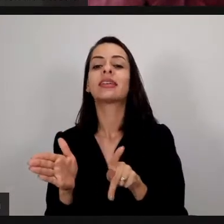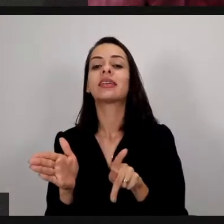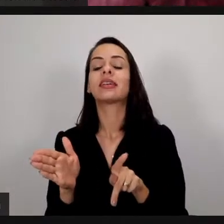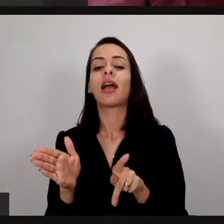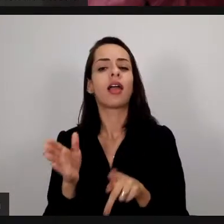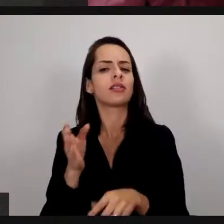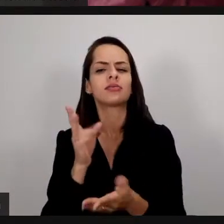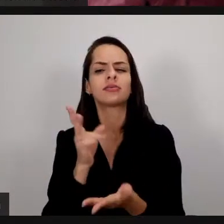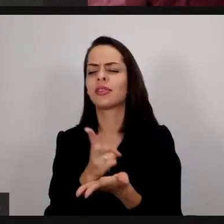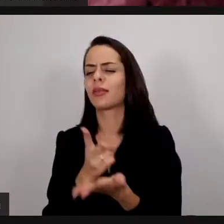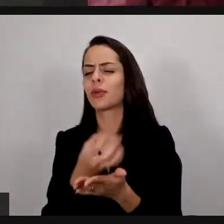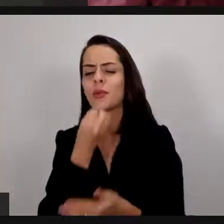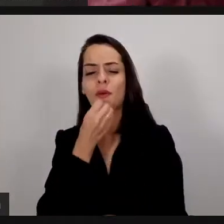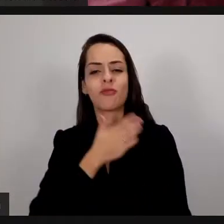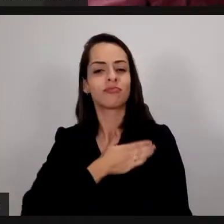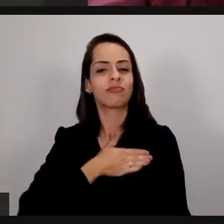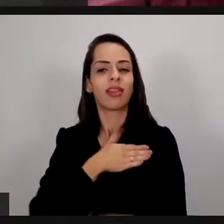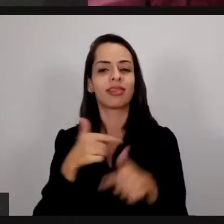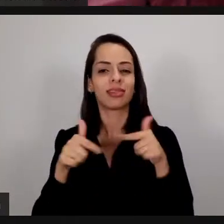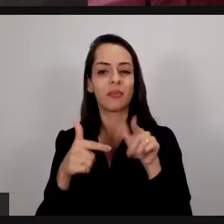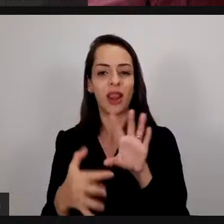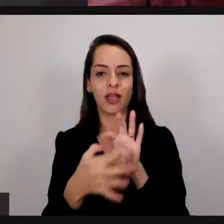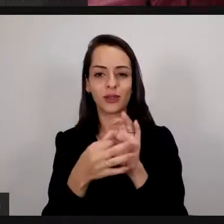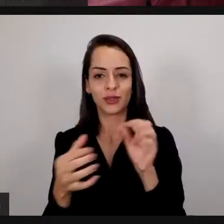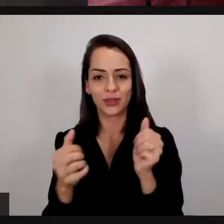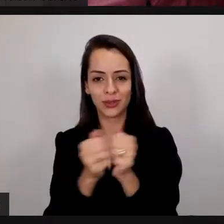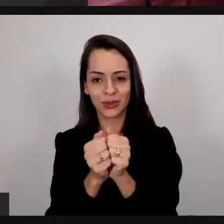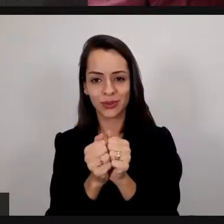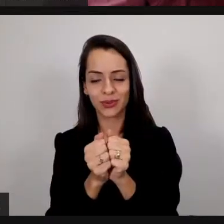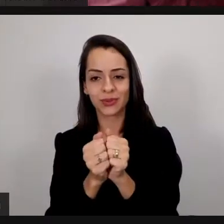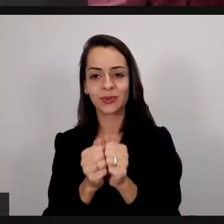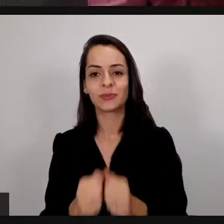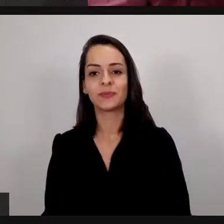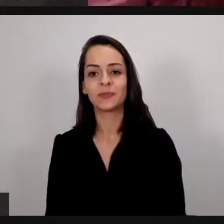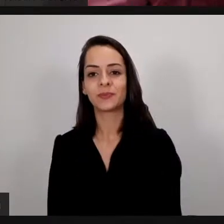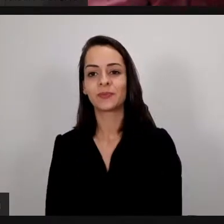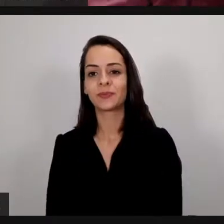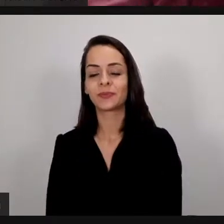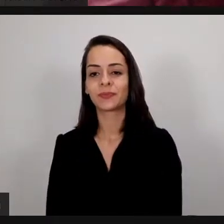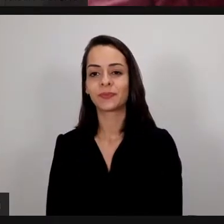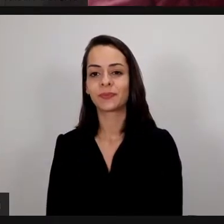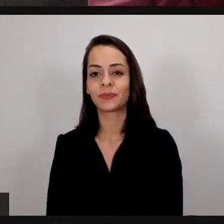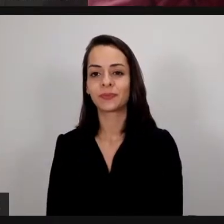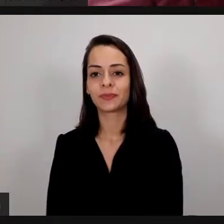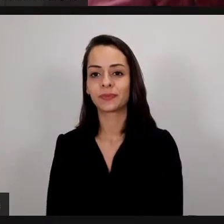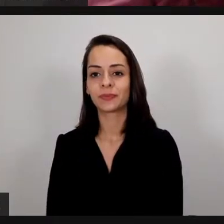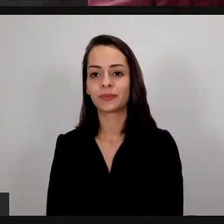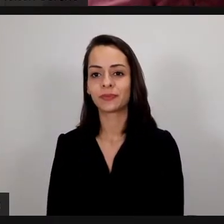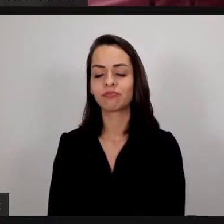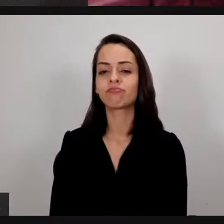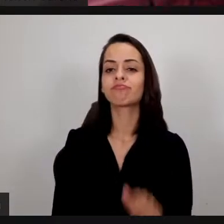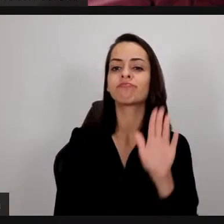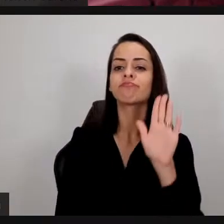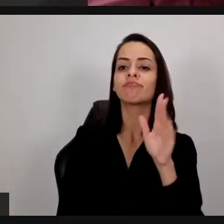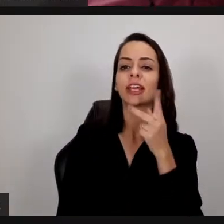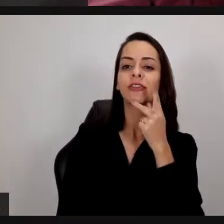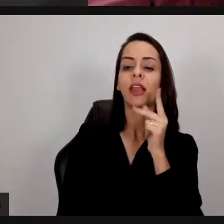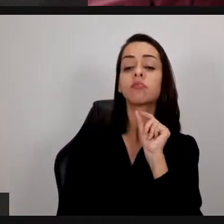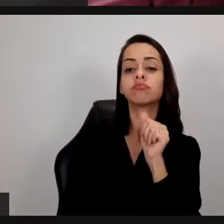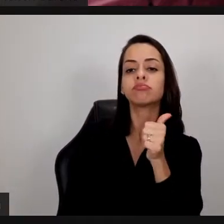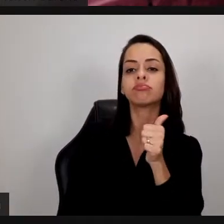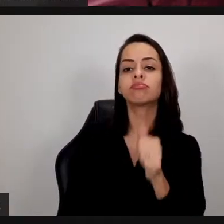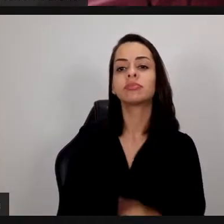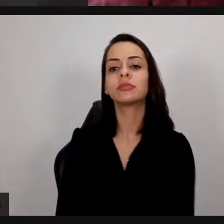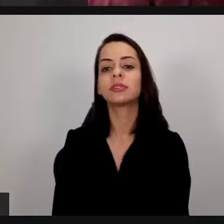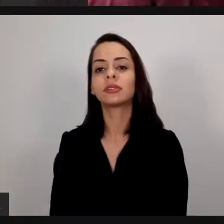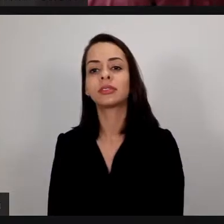trabalhar juntos eu estou oi pode falar a gente se essas oportunidades